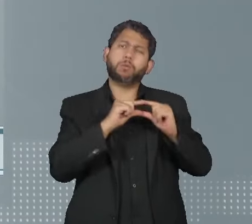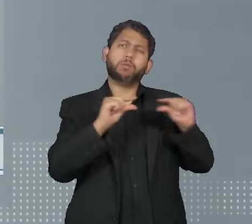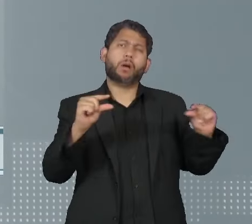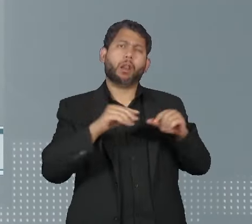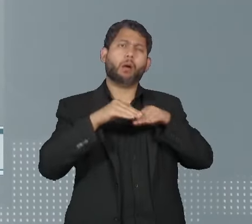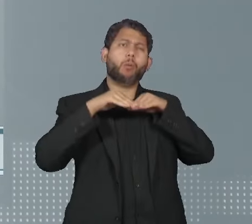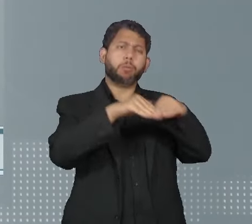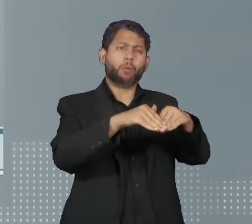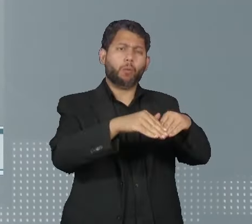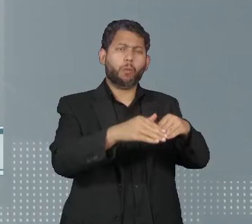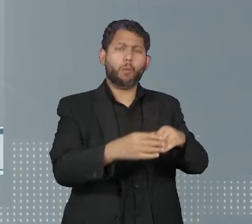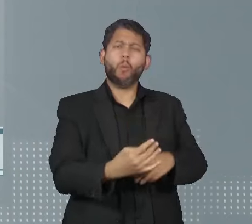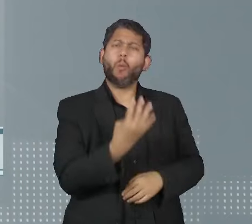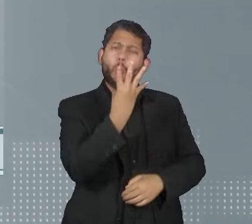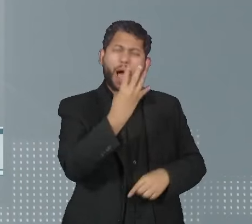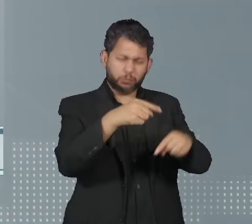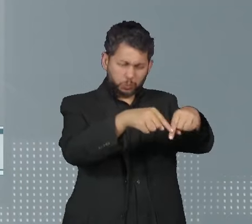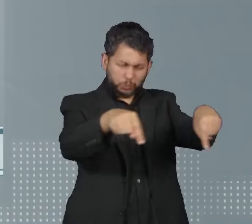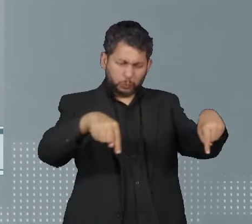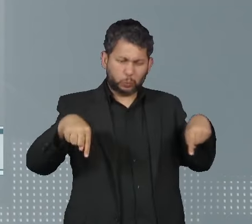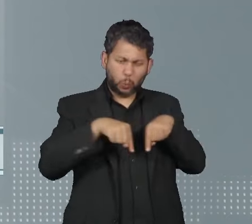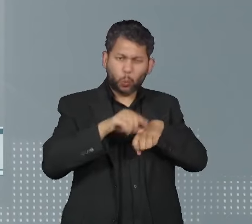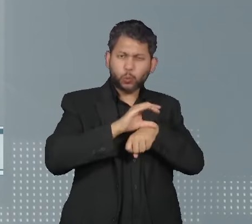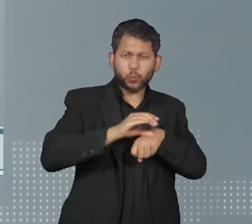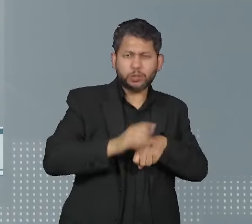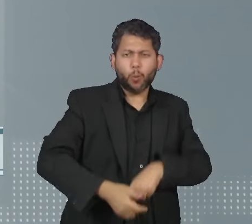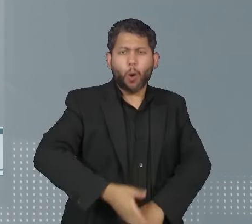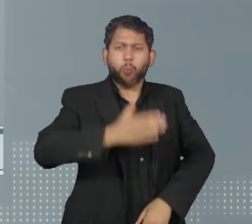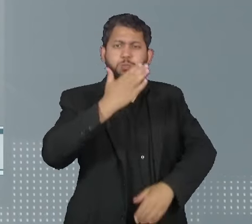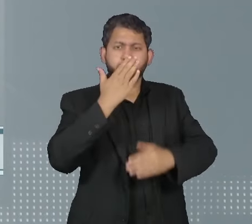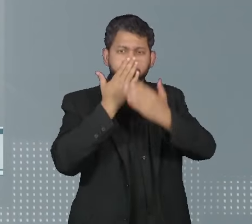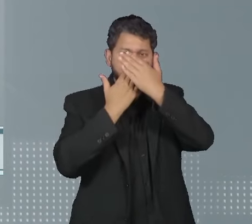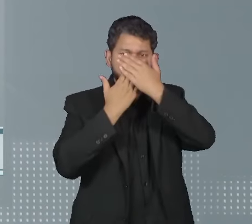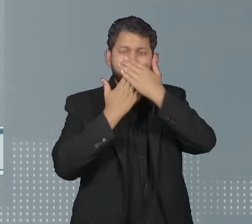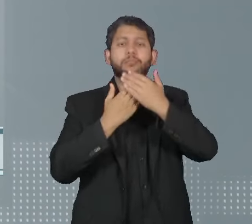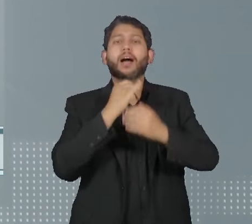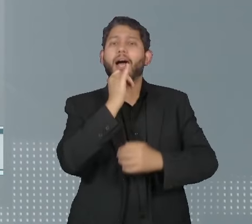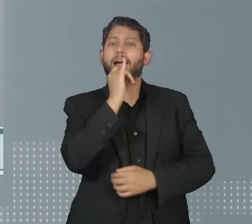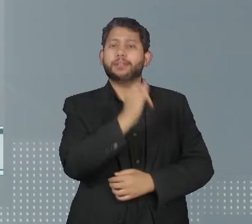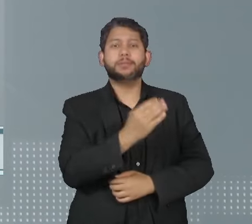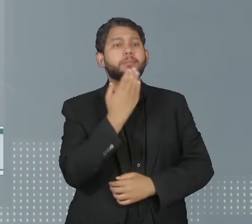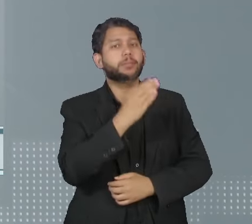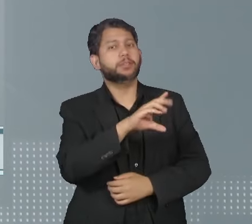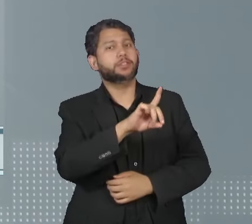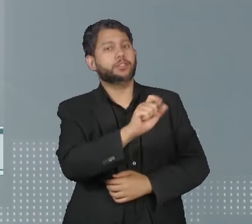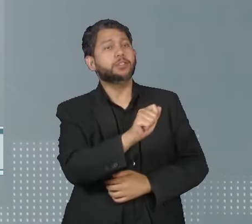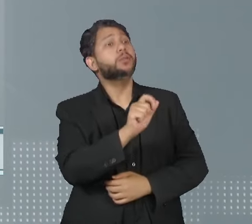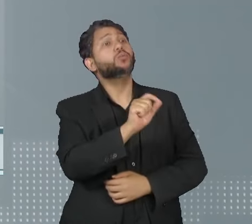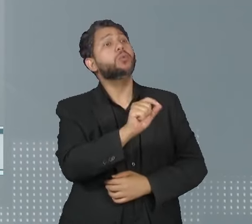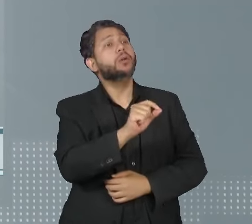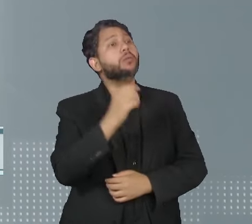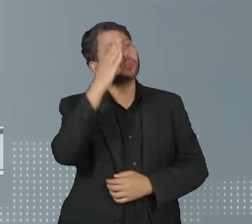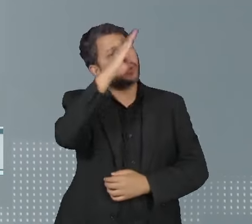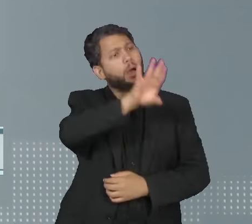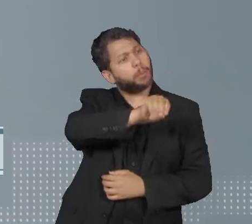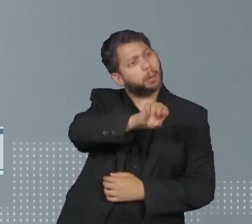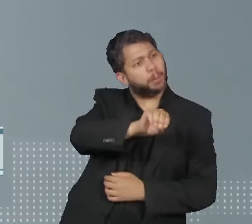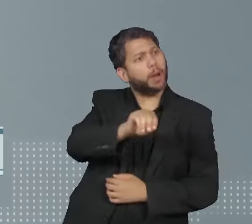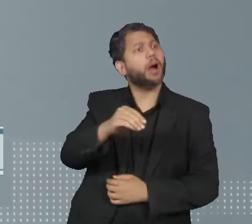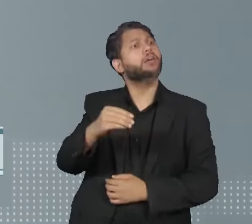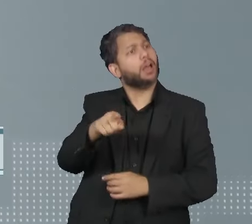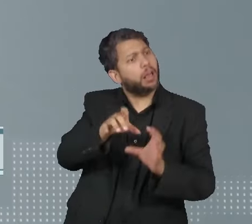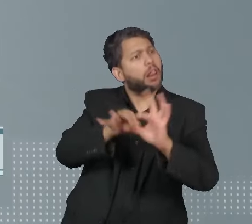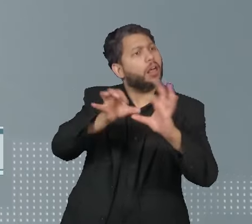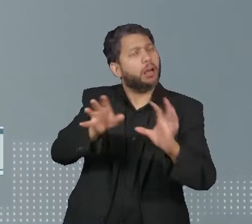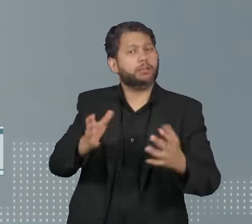mas quatro linhas da Constituição é ou... E pede apoio a Mauro Cid para convencer Bolsonaro a dar a ordem. Diz que